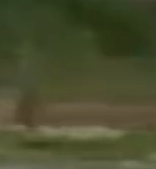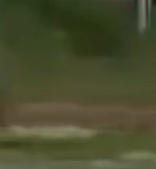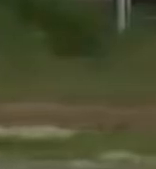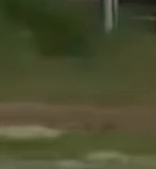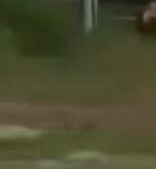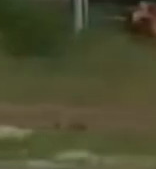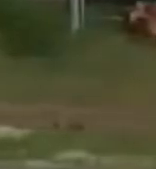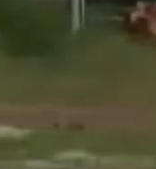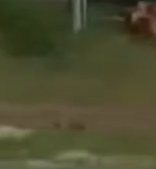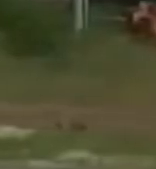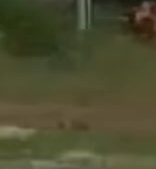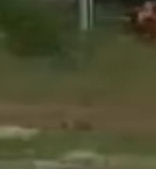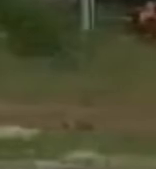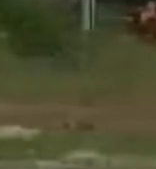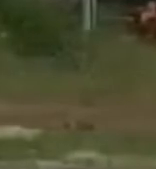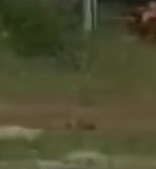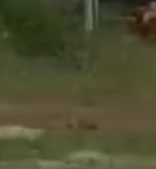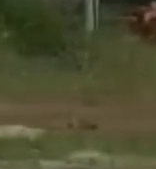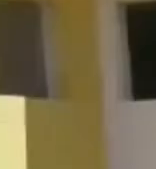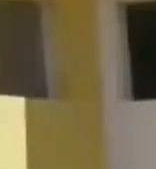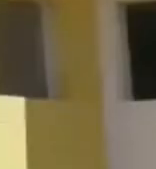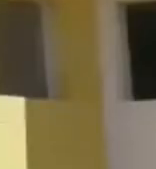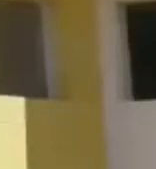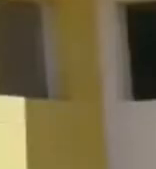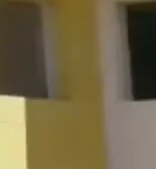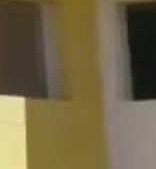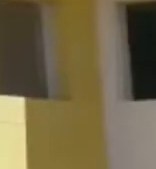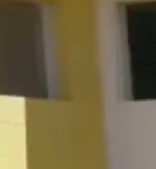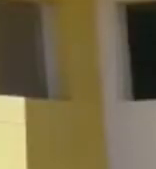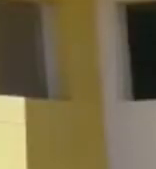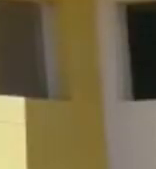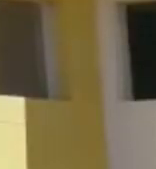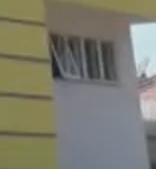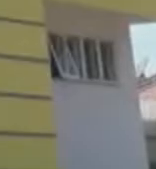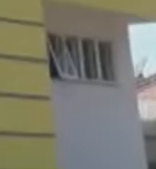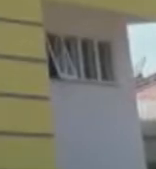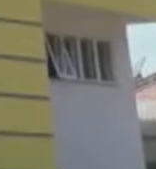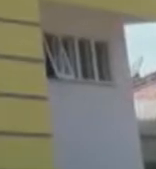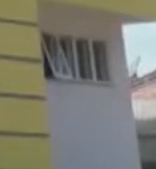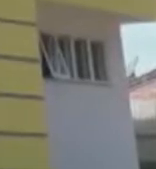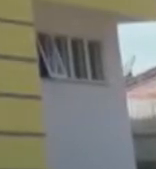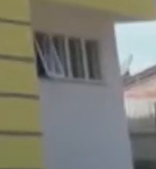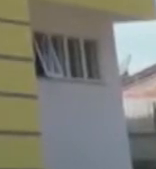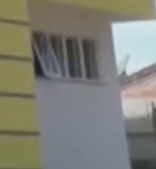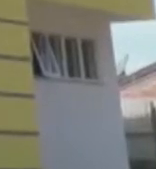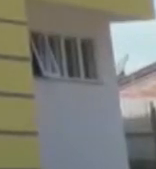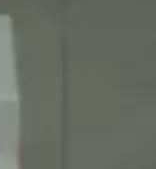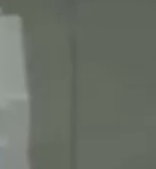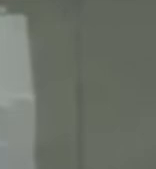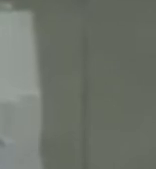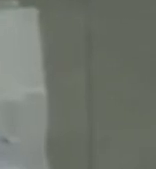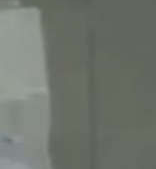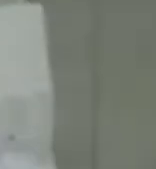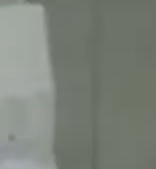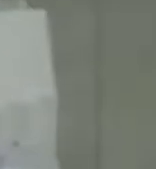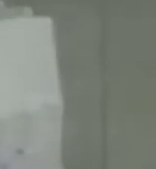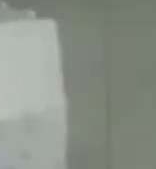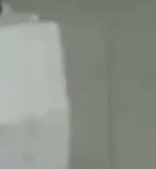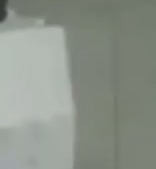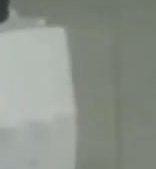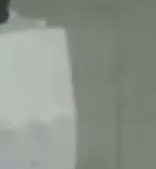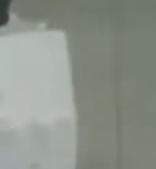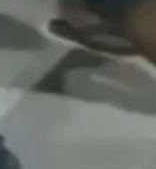construção a Escola Olímpio Moreto e três unidades de saúde com recursos garantidos. O orçamento